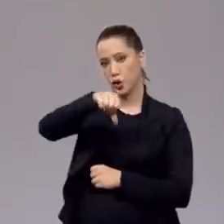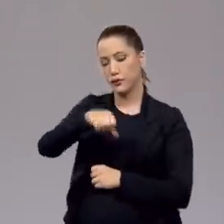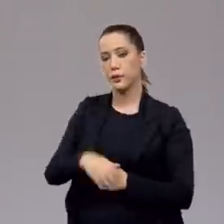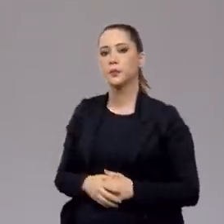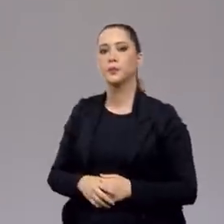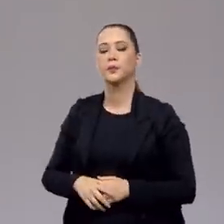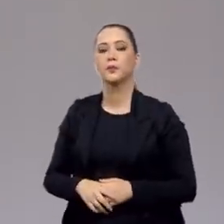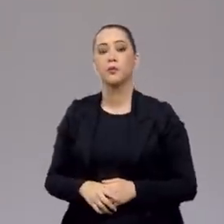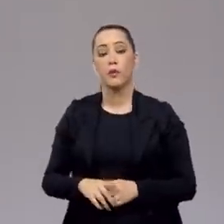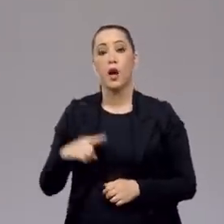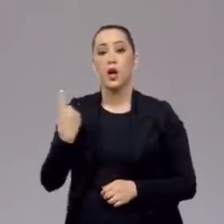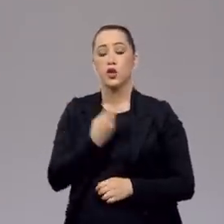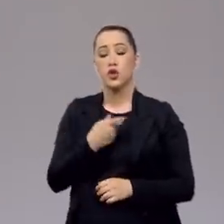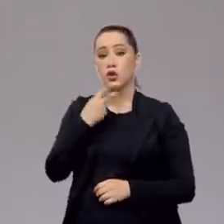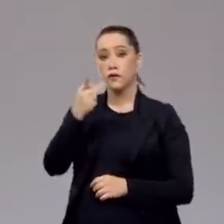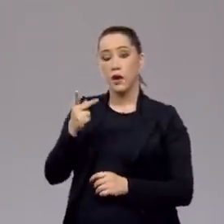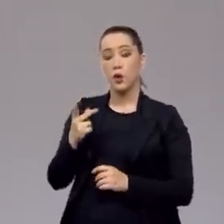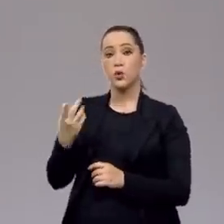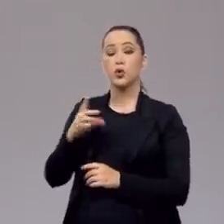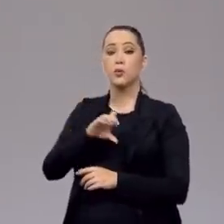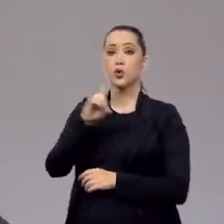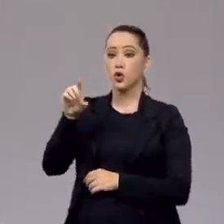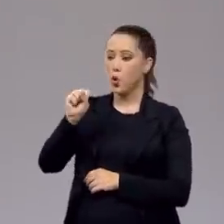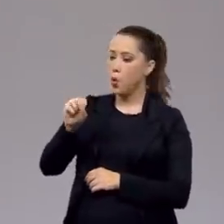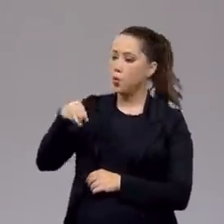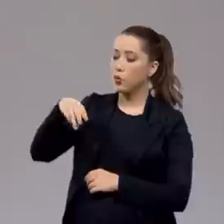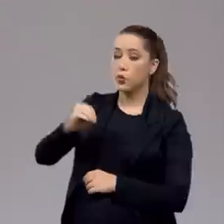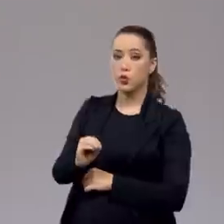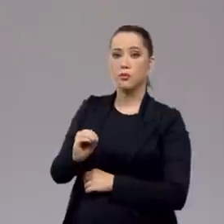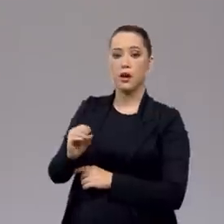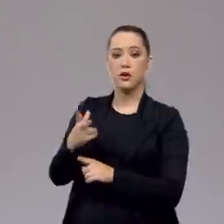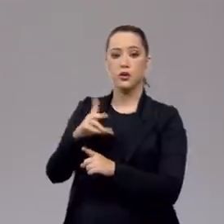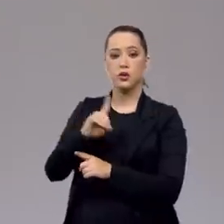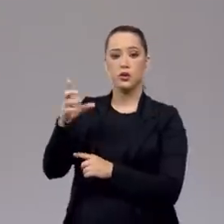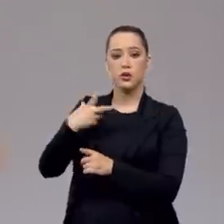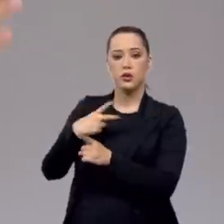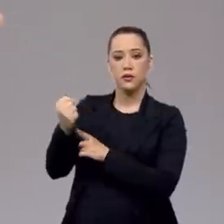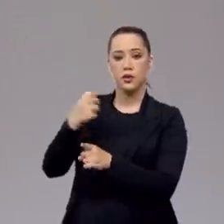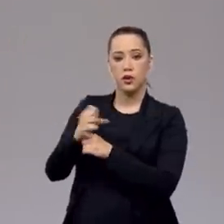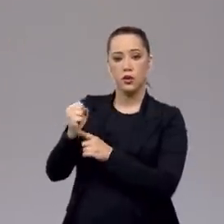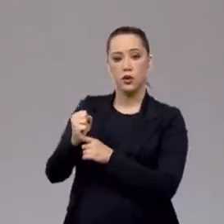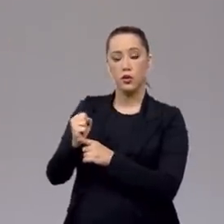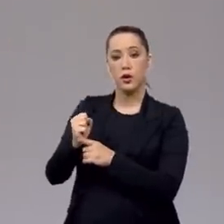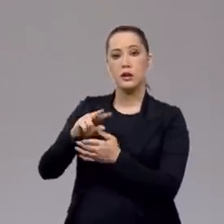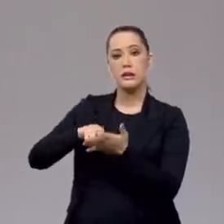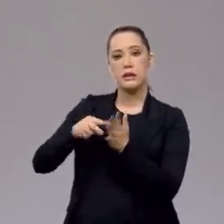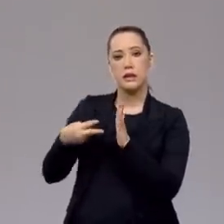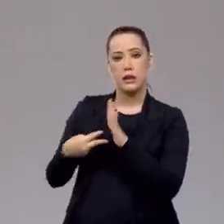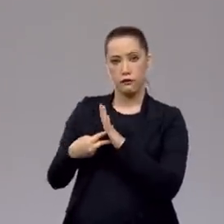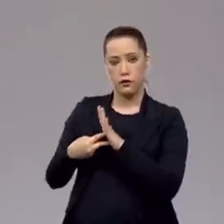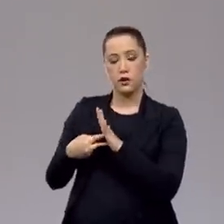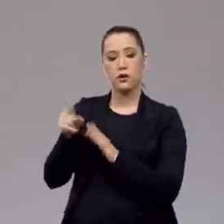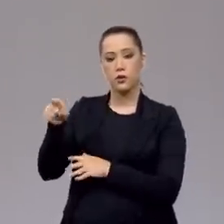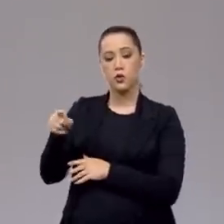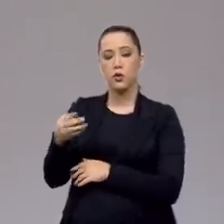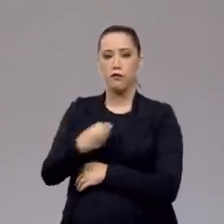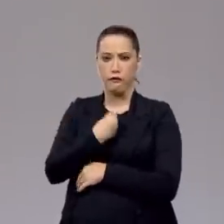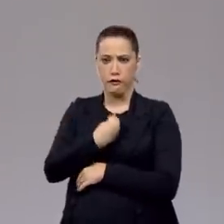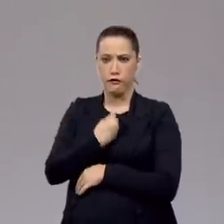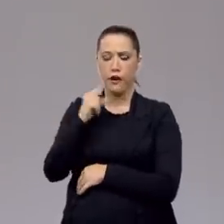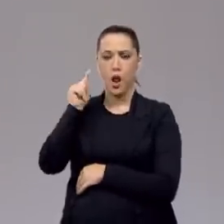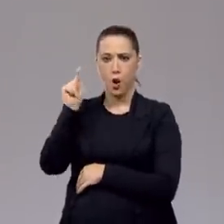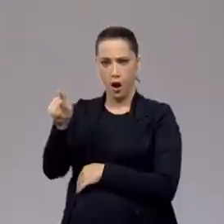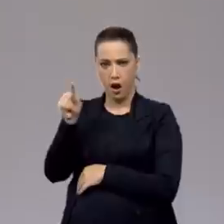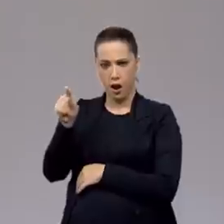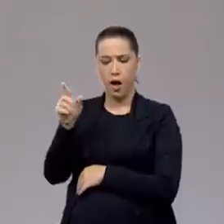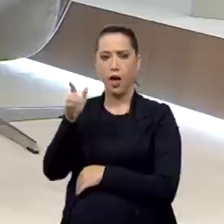vitória, celebrado no dia 8 de maio. O general falou para a gente o isso significa. O senhor, inclusive, viveu na Itália. O senhor foi